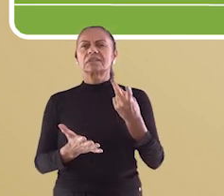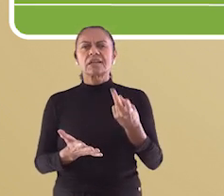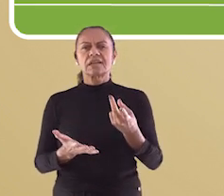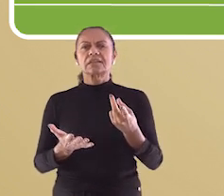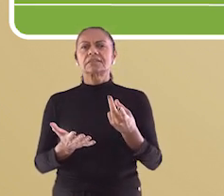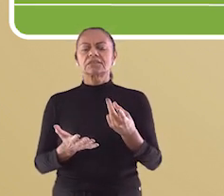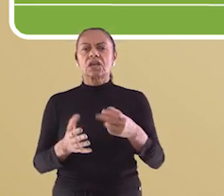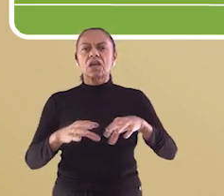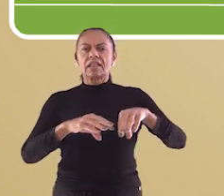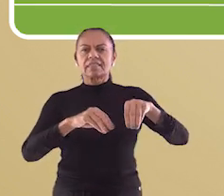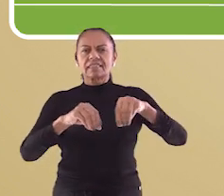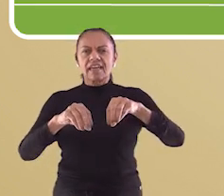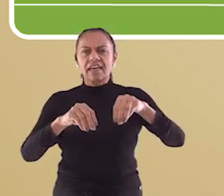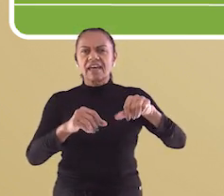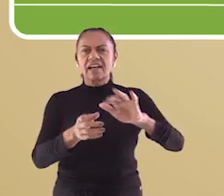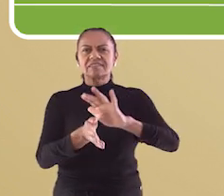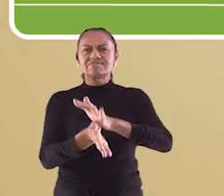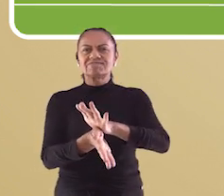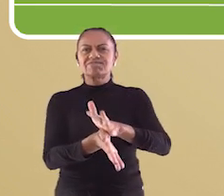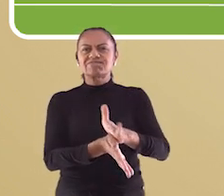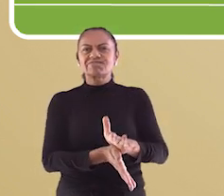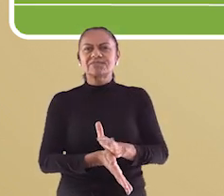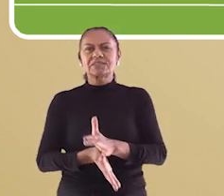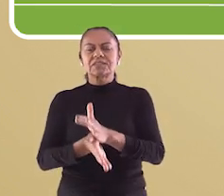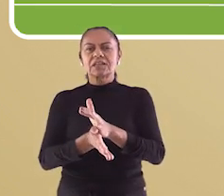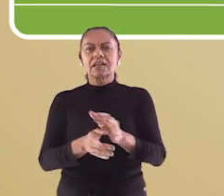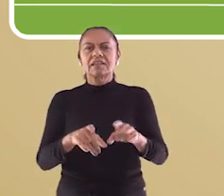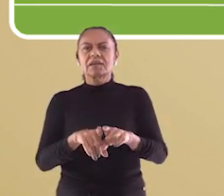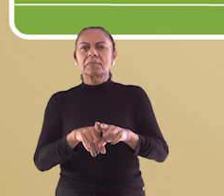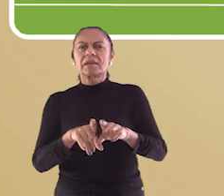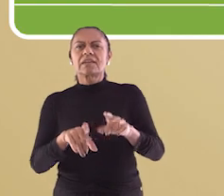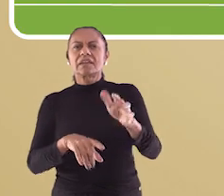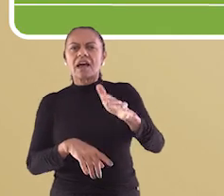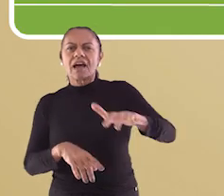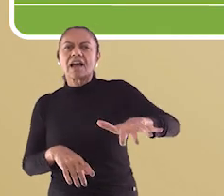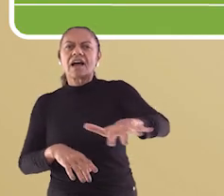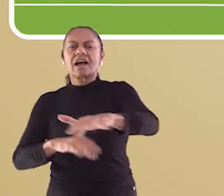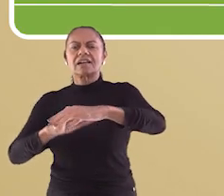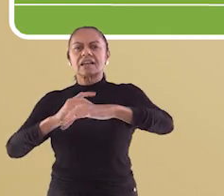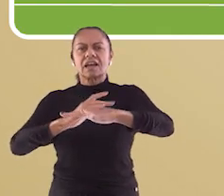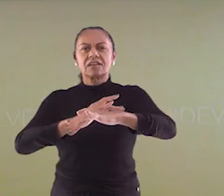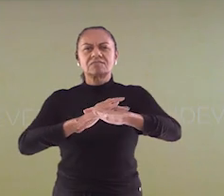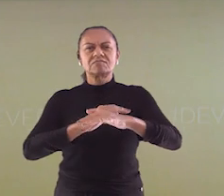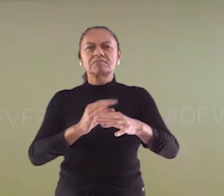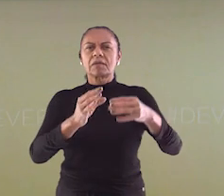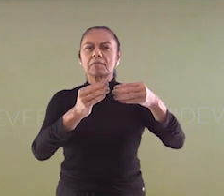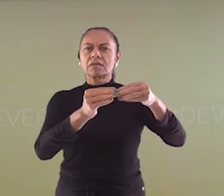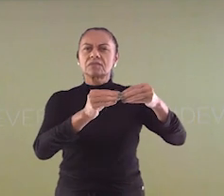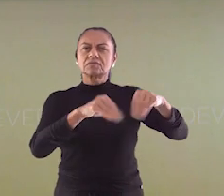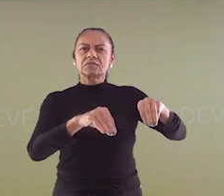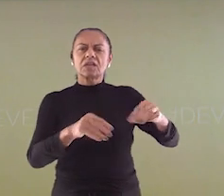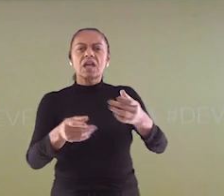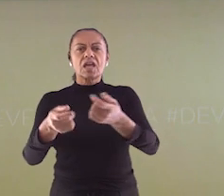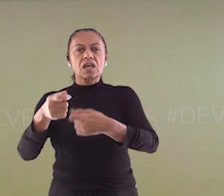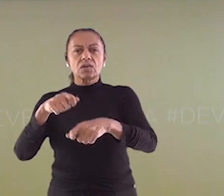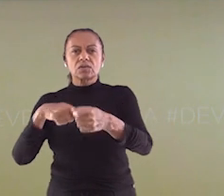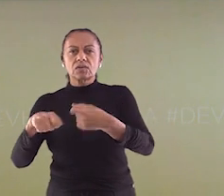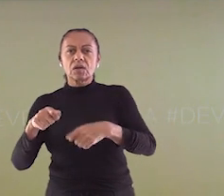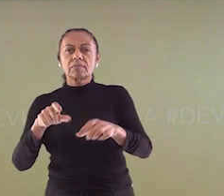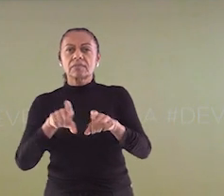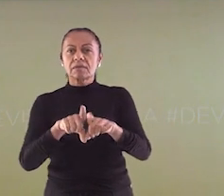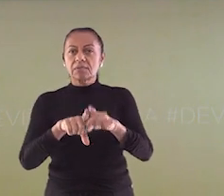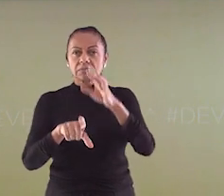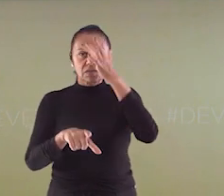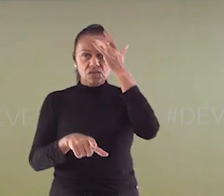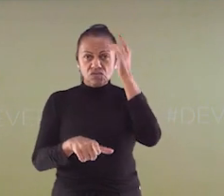levam tempo para cicatrizar. ocasionam elevada destruição do solo, da área urbana,